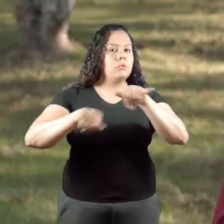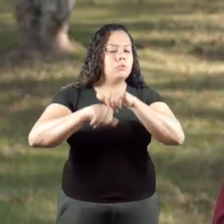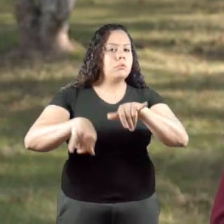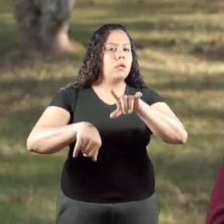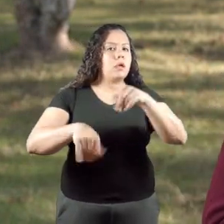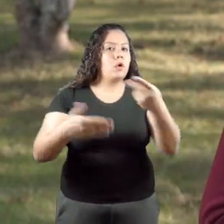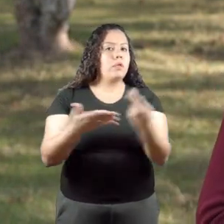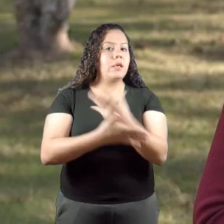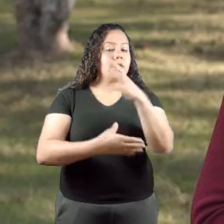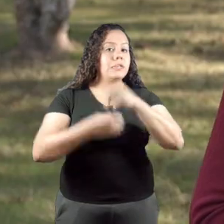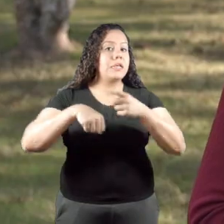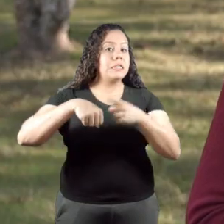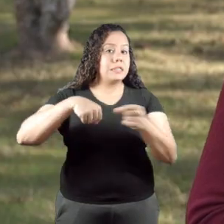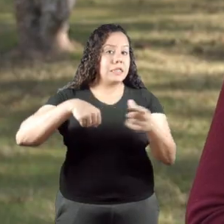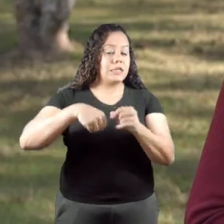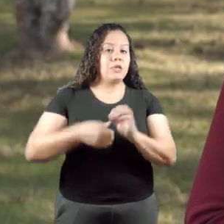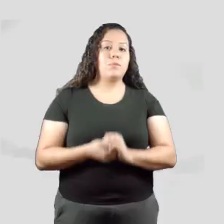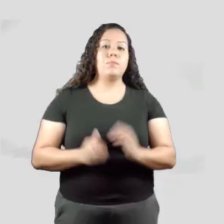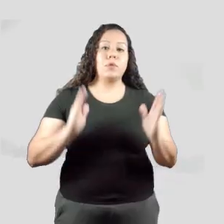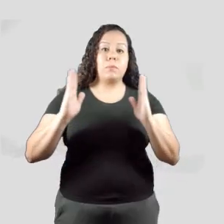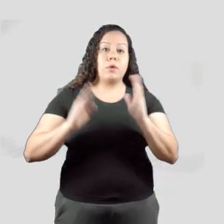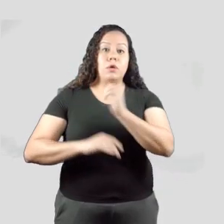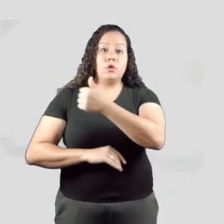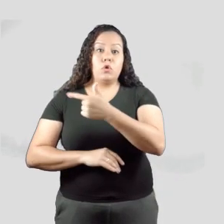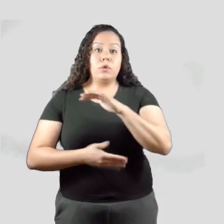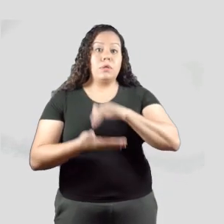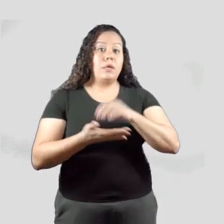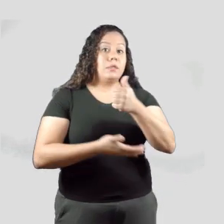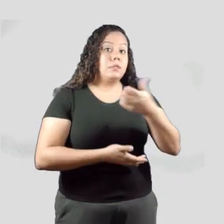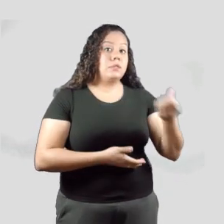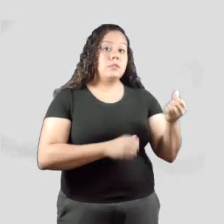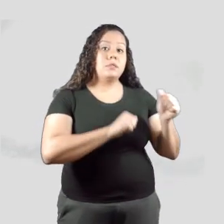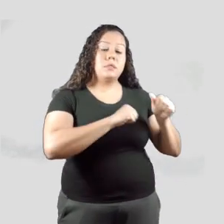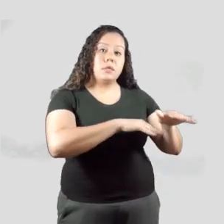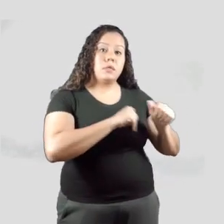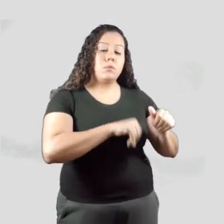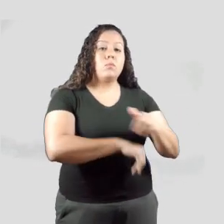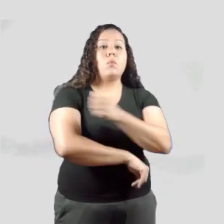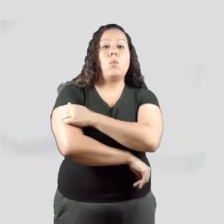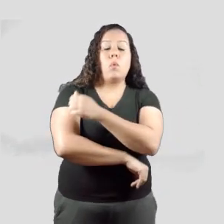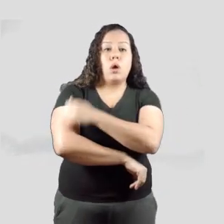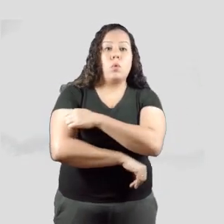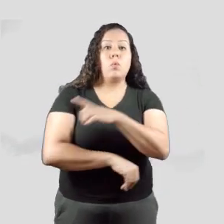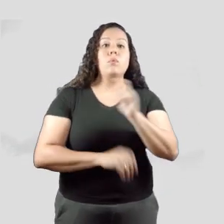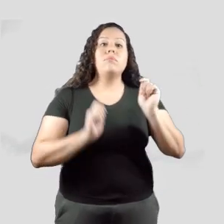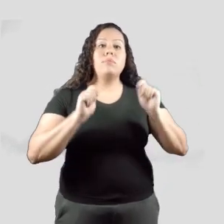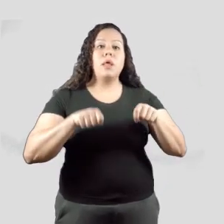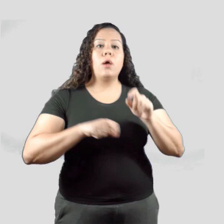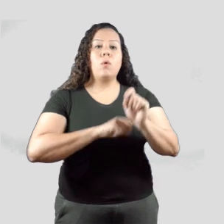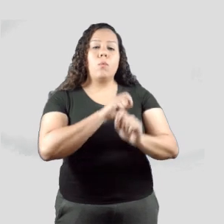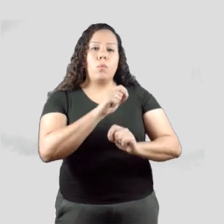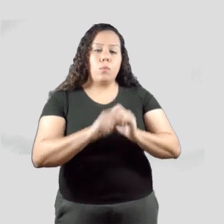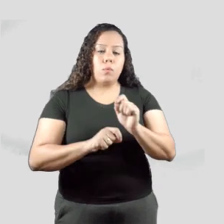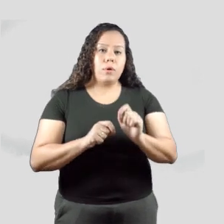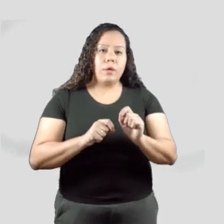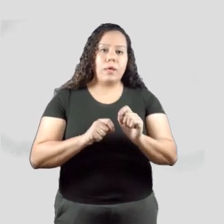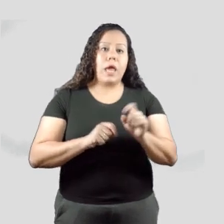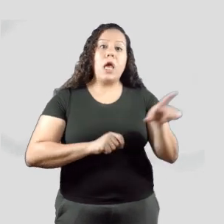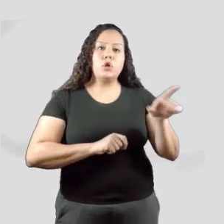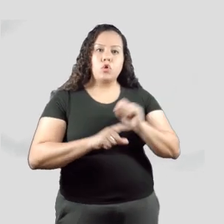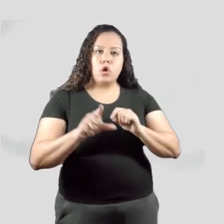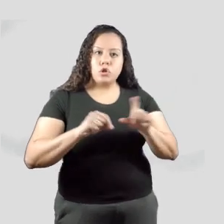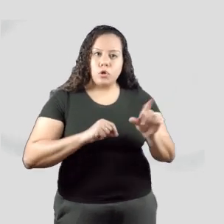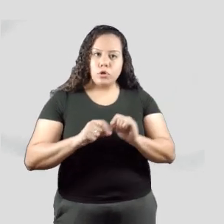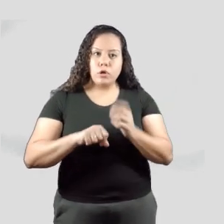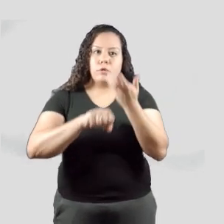desse horário ocorre no SIGA. Do período de 12 a 16 de setembro, os estudantes terão a possibilidade